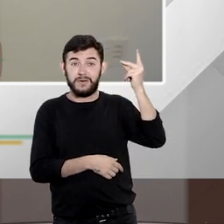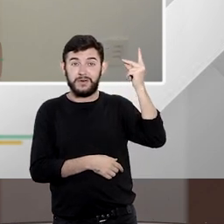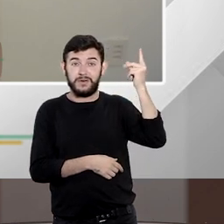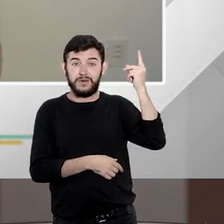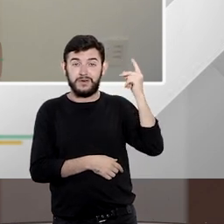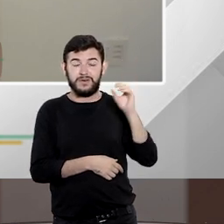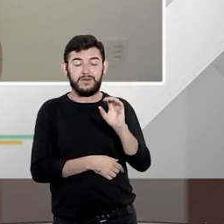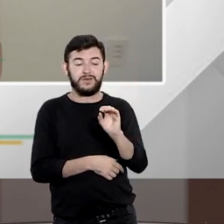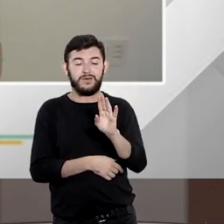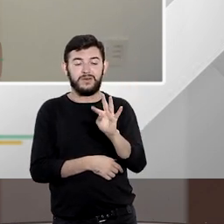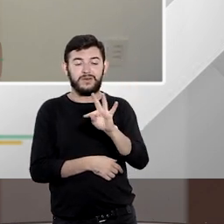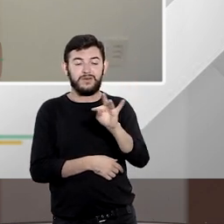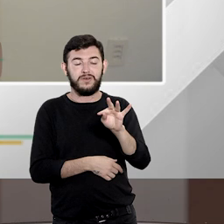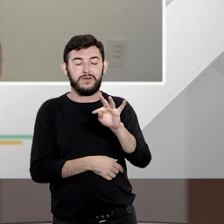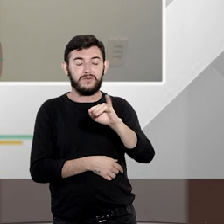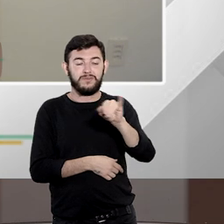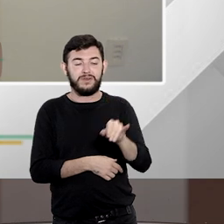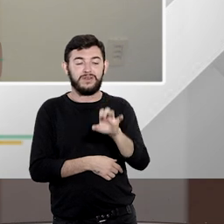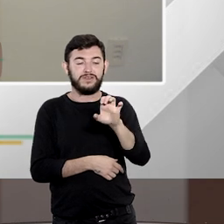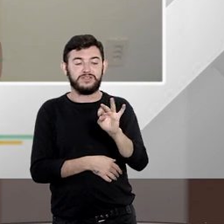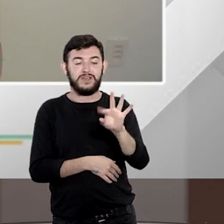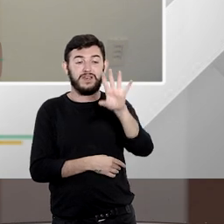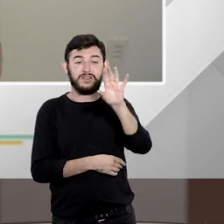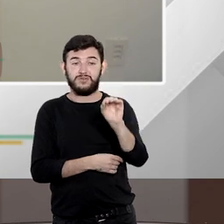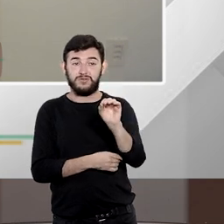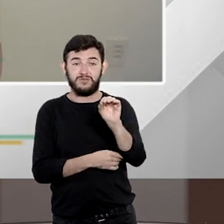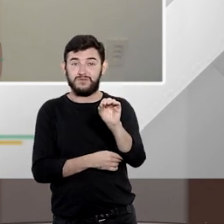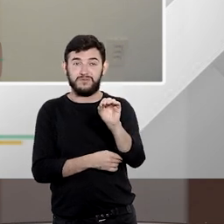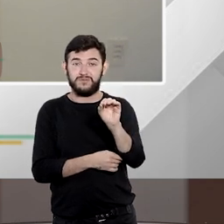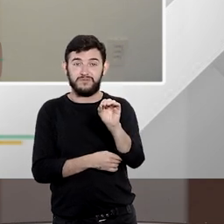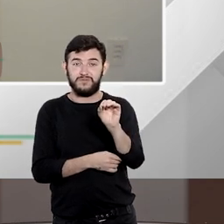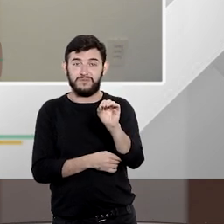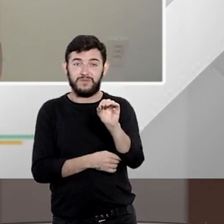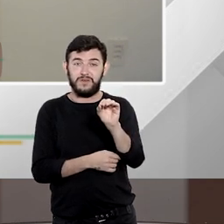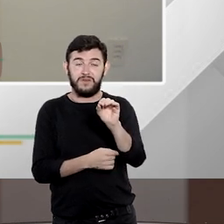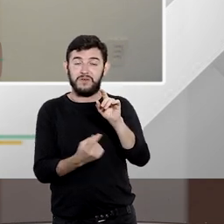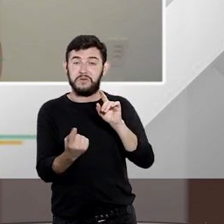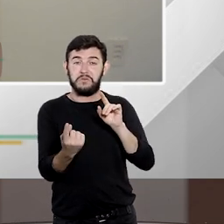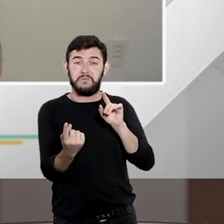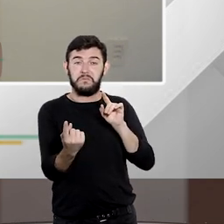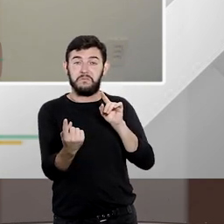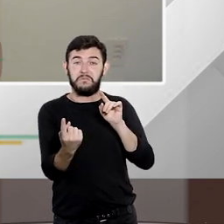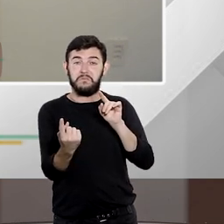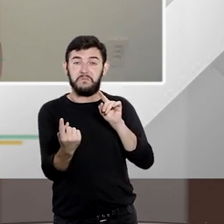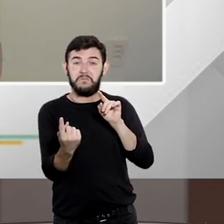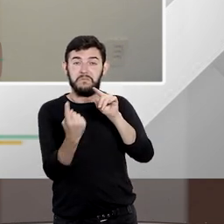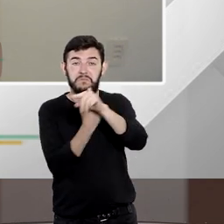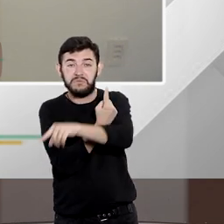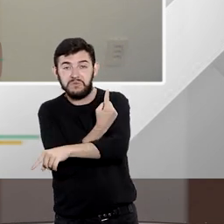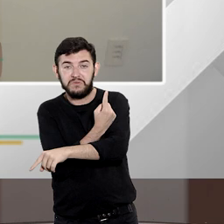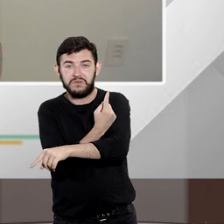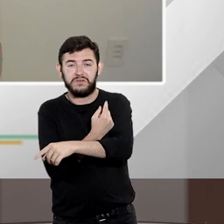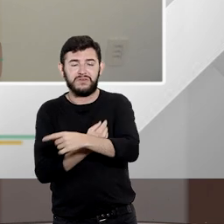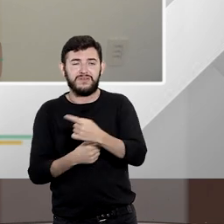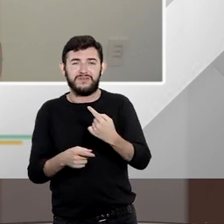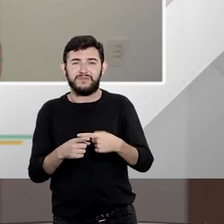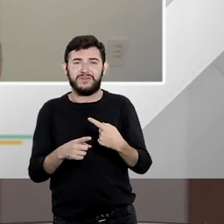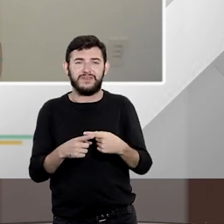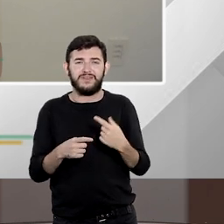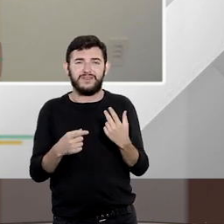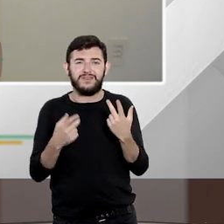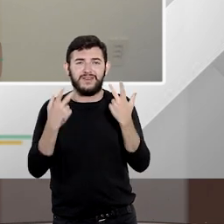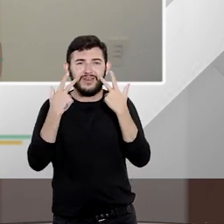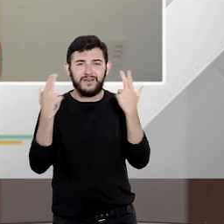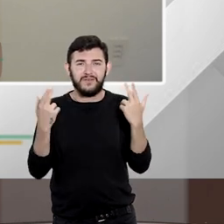então ele já já vai ser julgado e vai ser extinto por perda de objeto porque realmente não é muito comum por